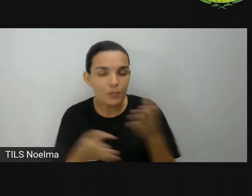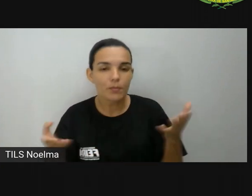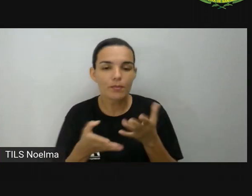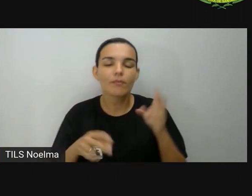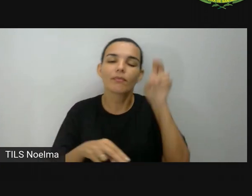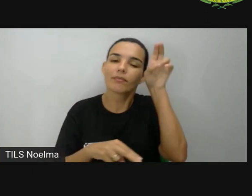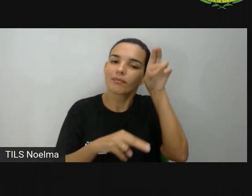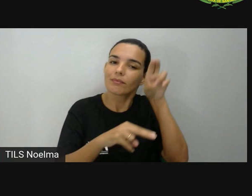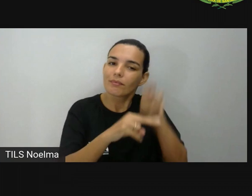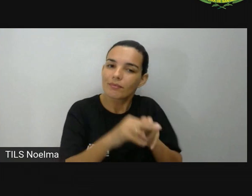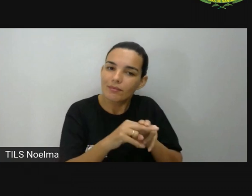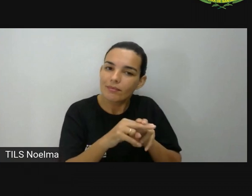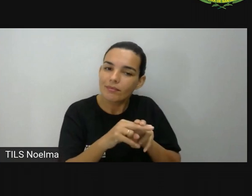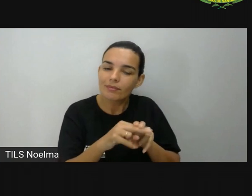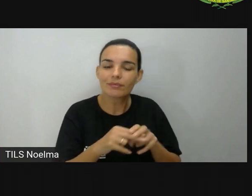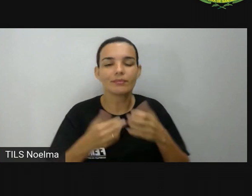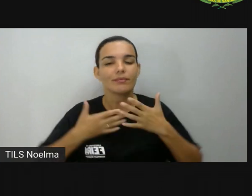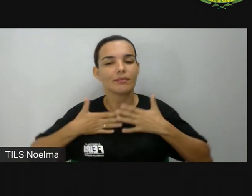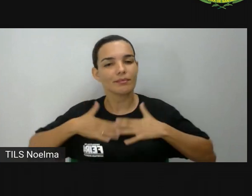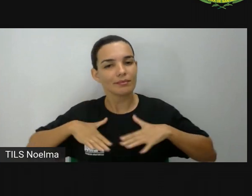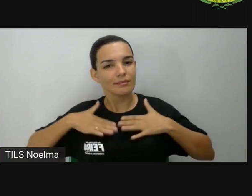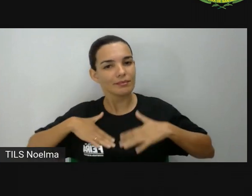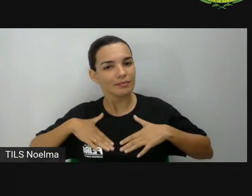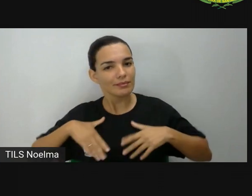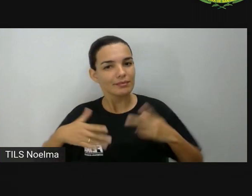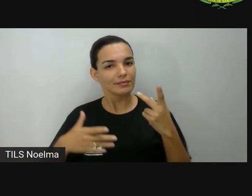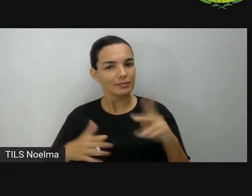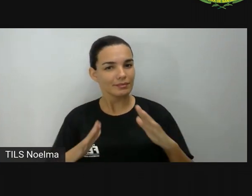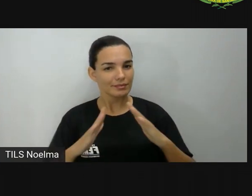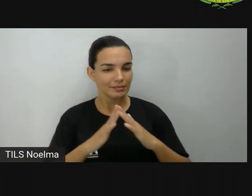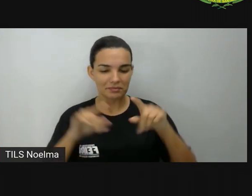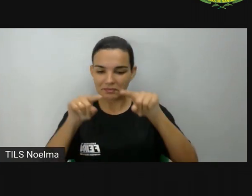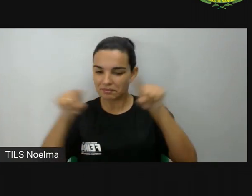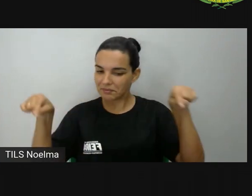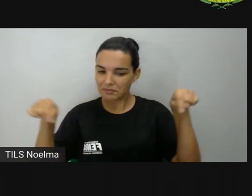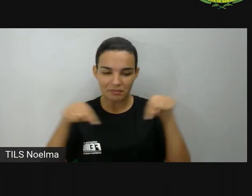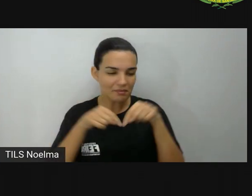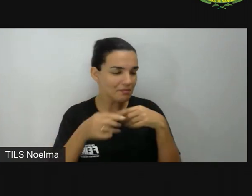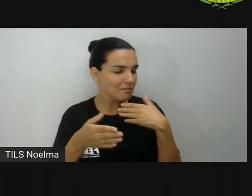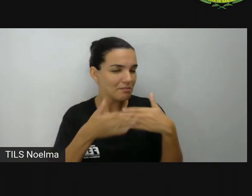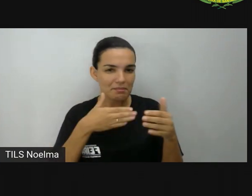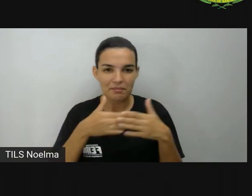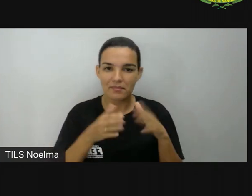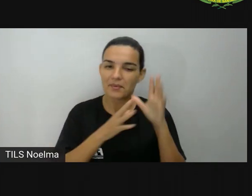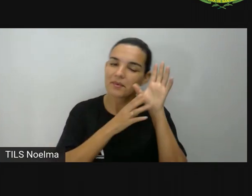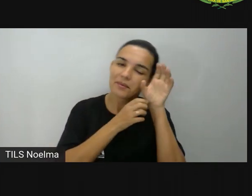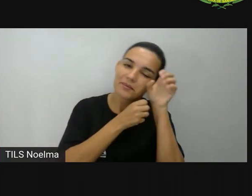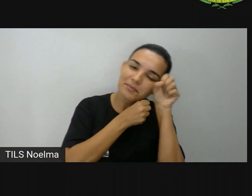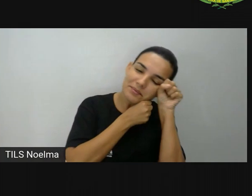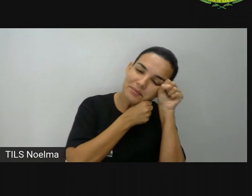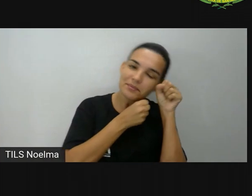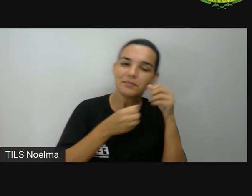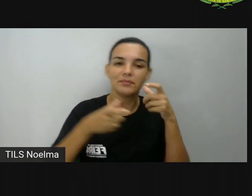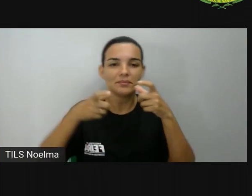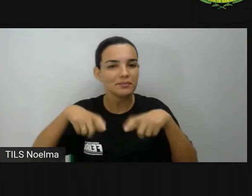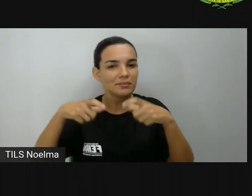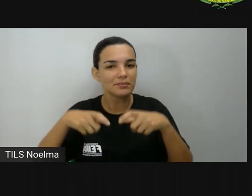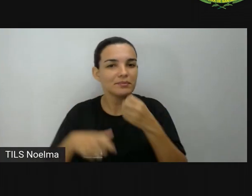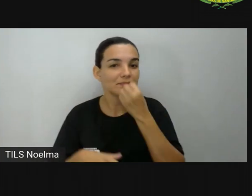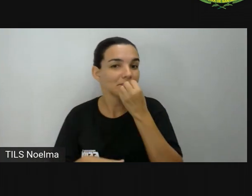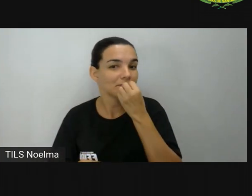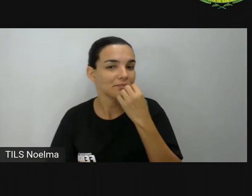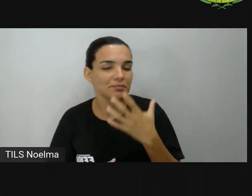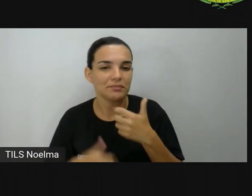se acomode aí, ache um local bem confortável na sua sala, na sala de sua casa, no seu quarto, no quintal, algum